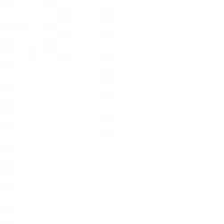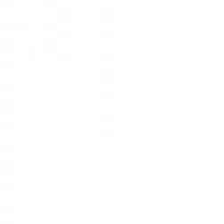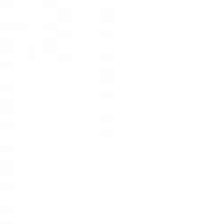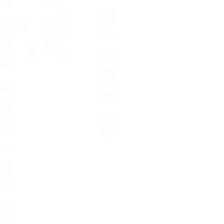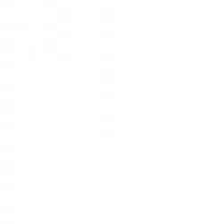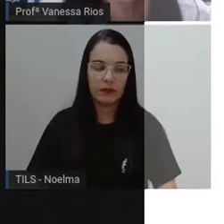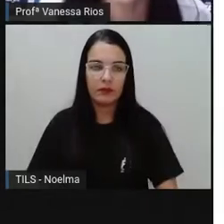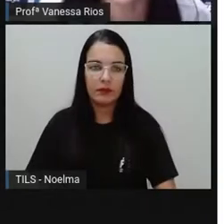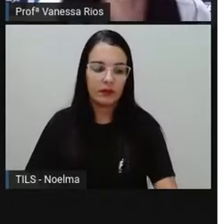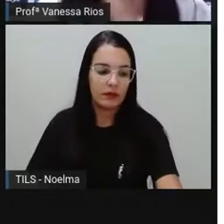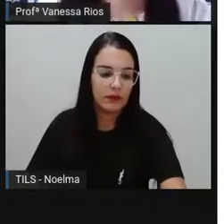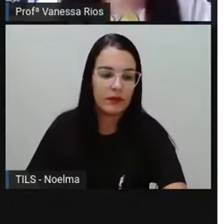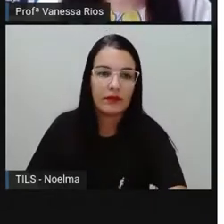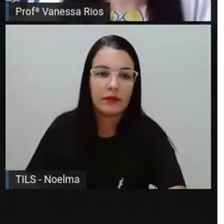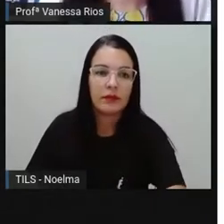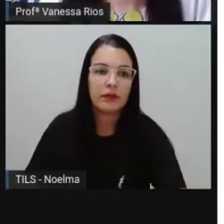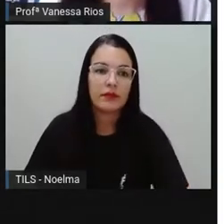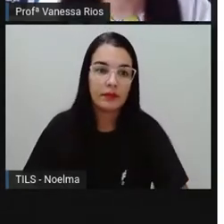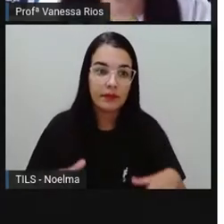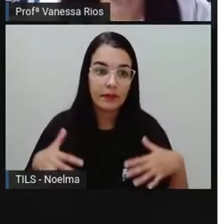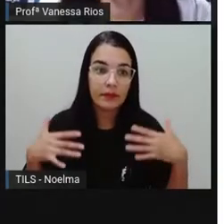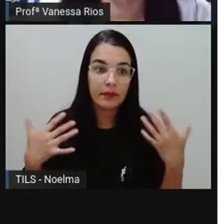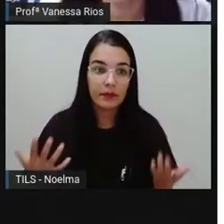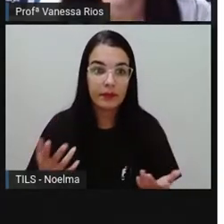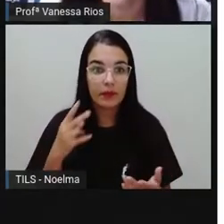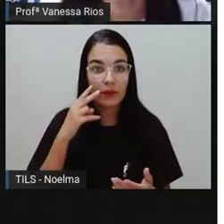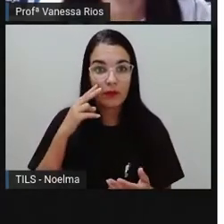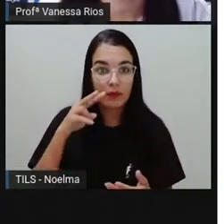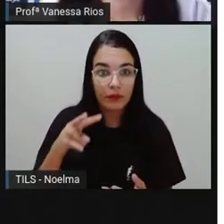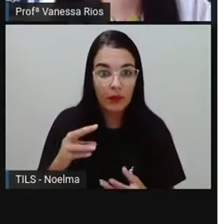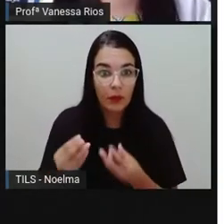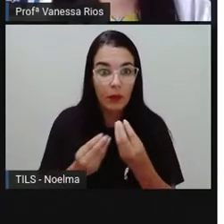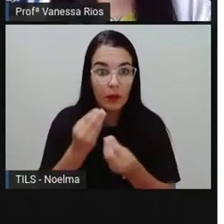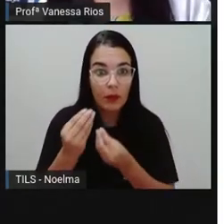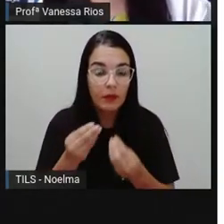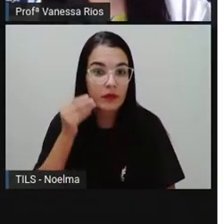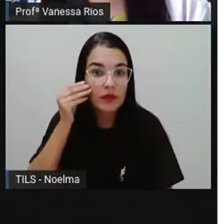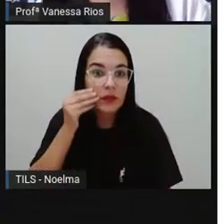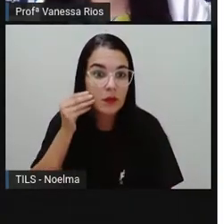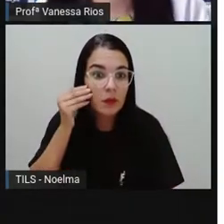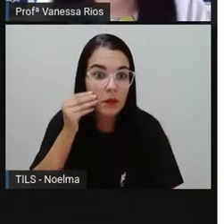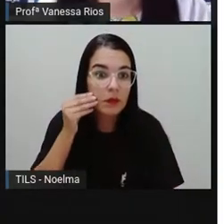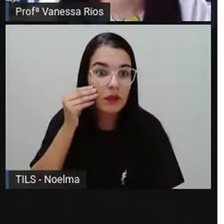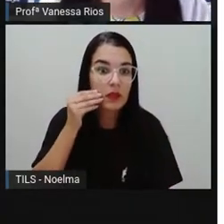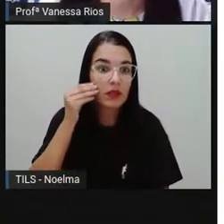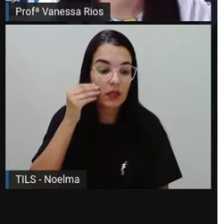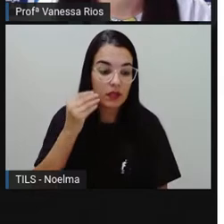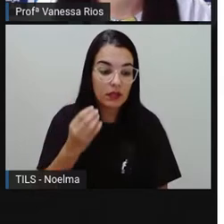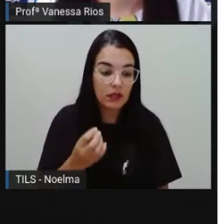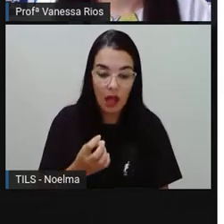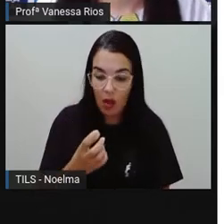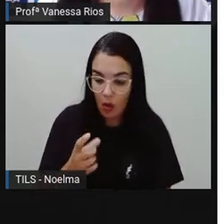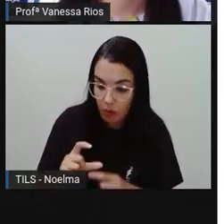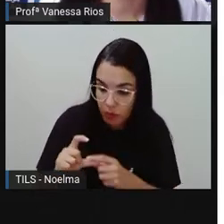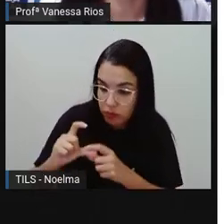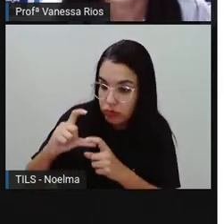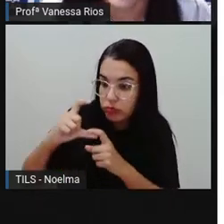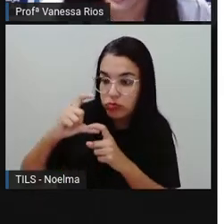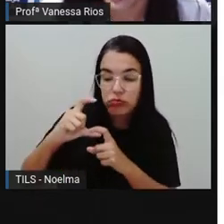Então, olhem só, após a observação do vídeo, né? Onde a gente percebe aí a quantidade de água